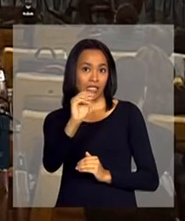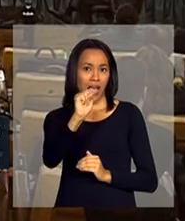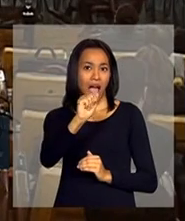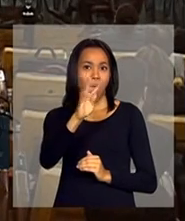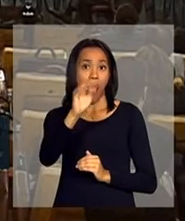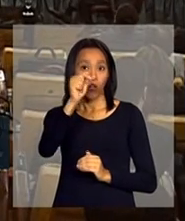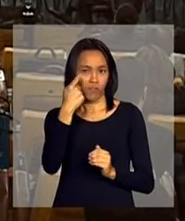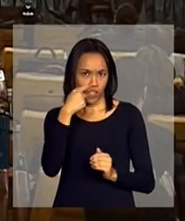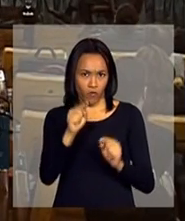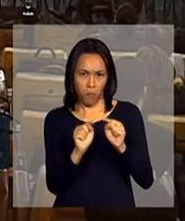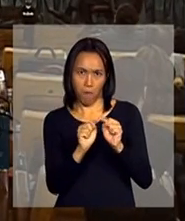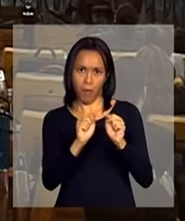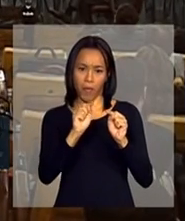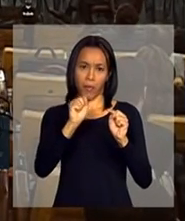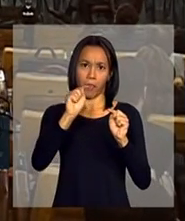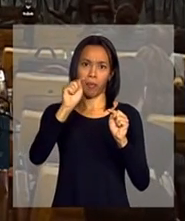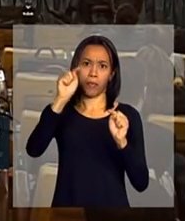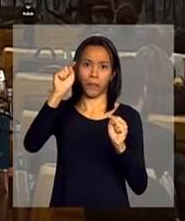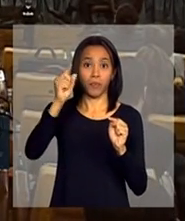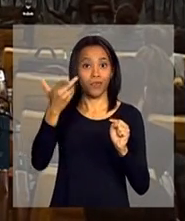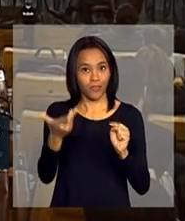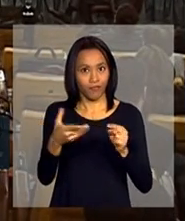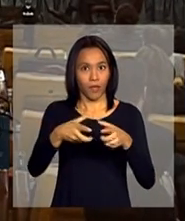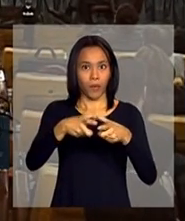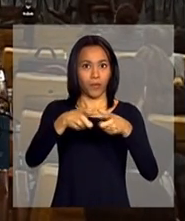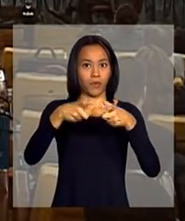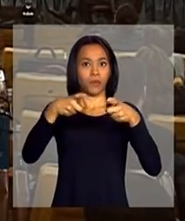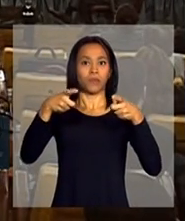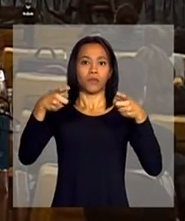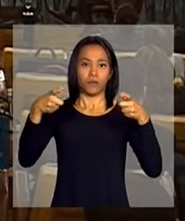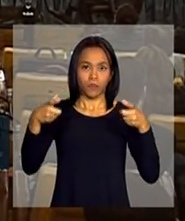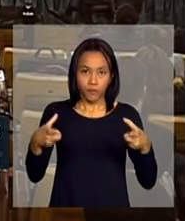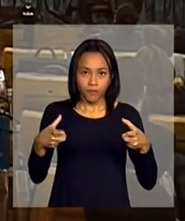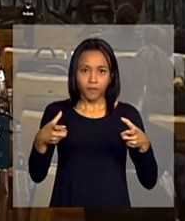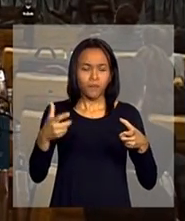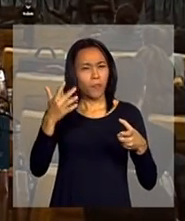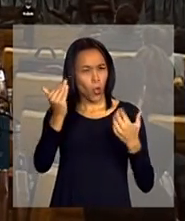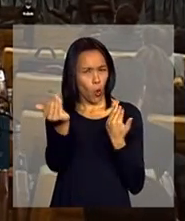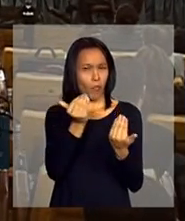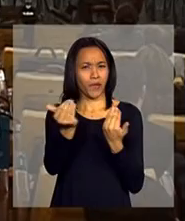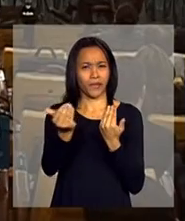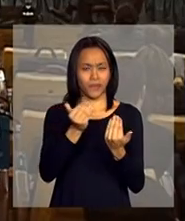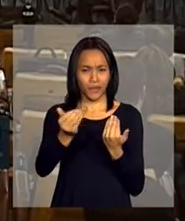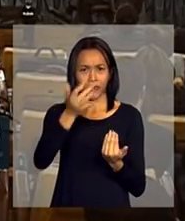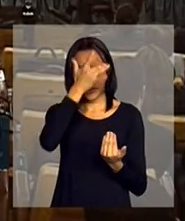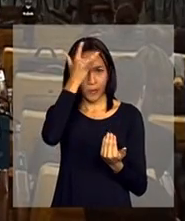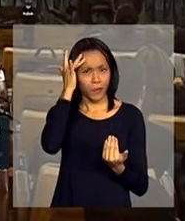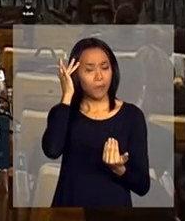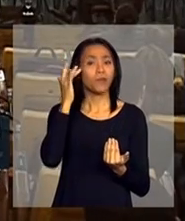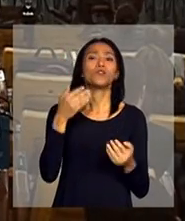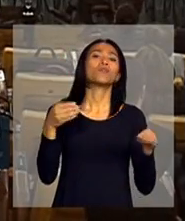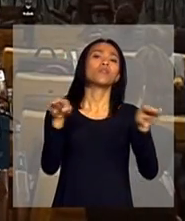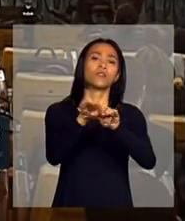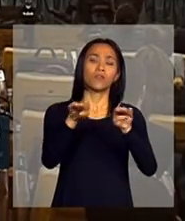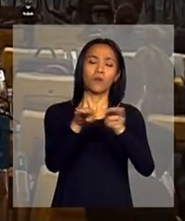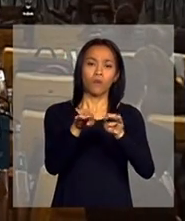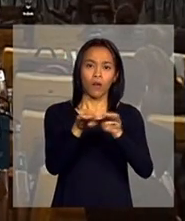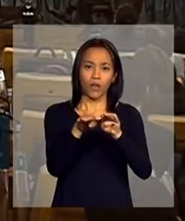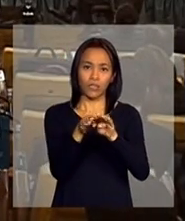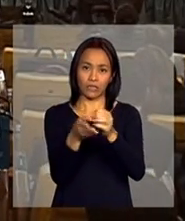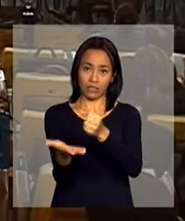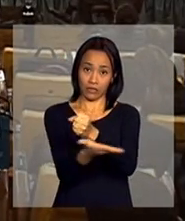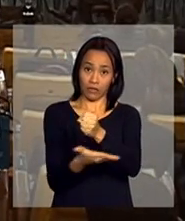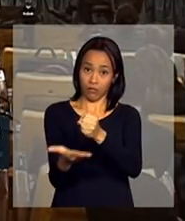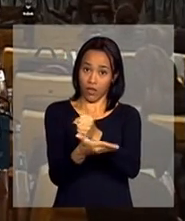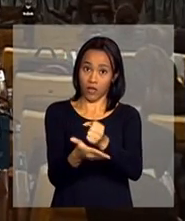decrescente. Então, o bolo cresce, mesmo comparando pessoas iguais, mais fermento na base do que no meio,